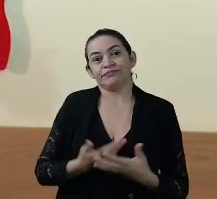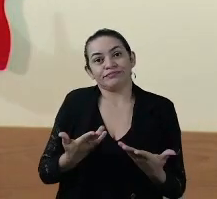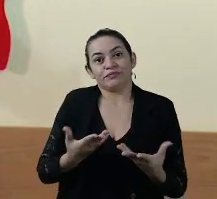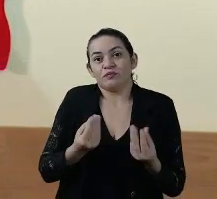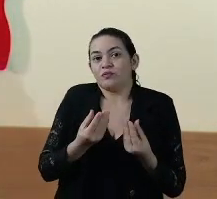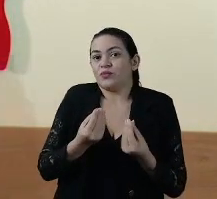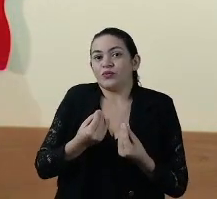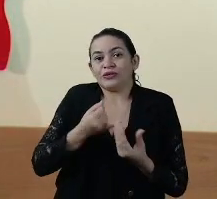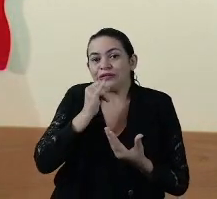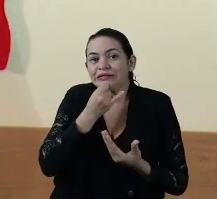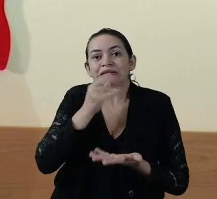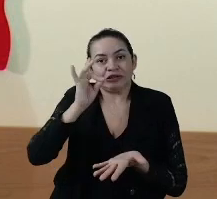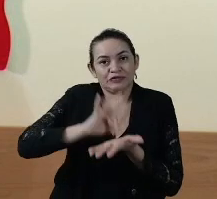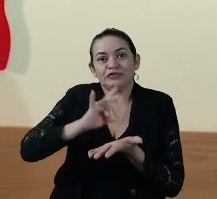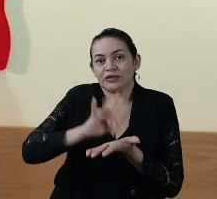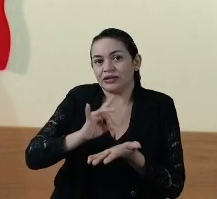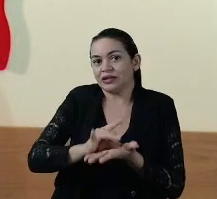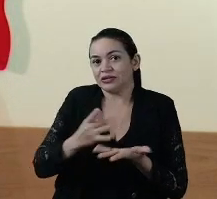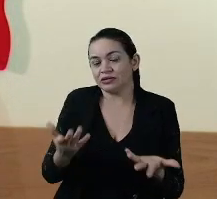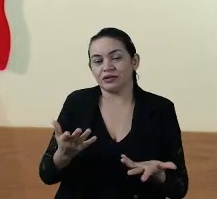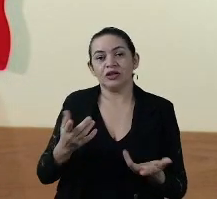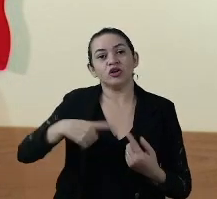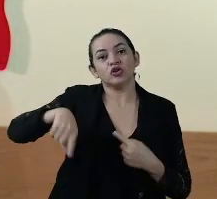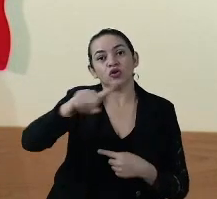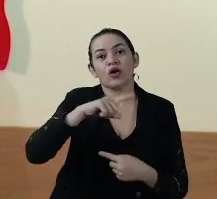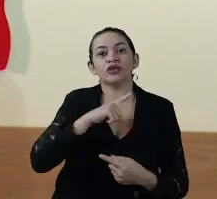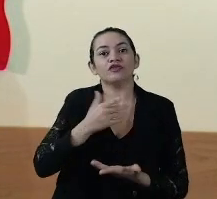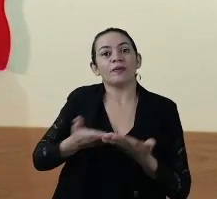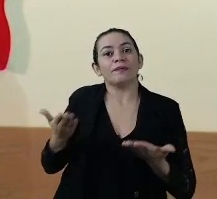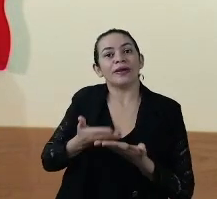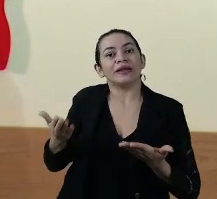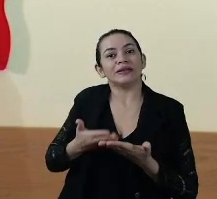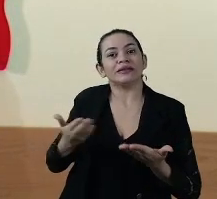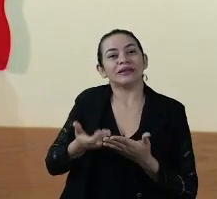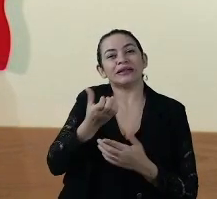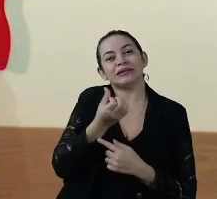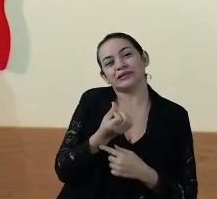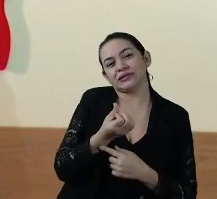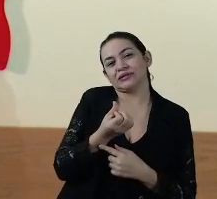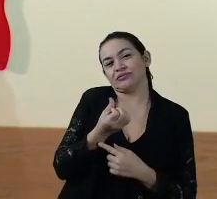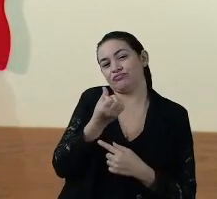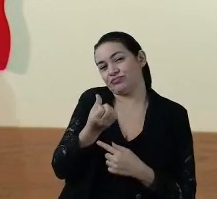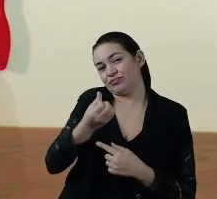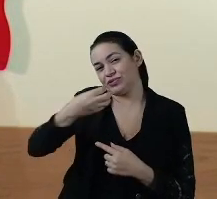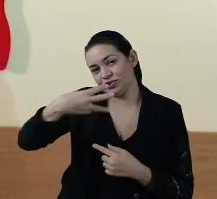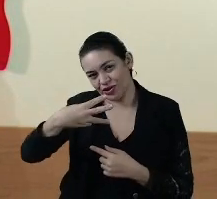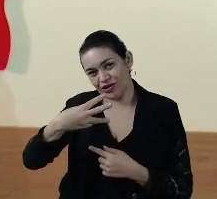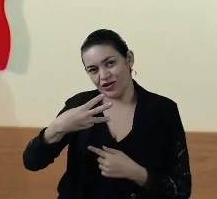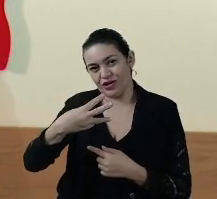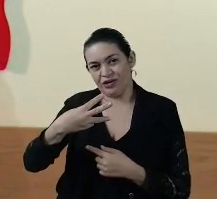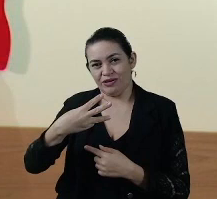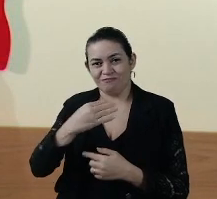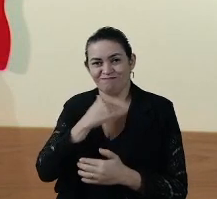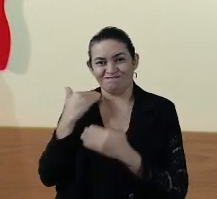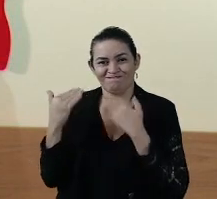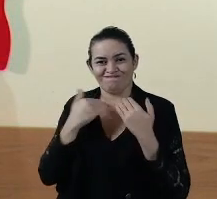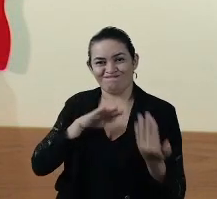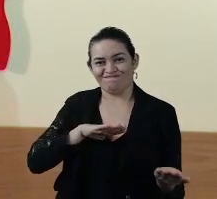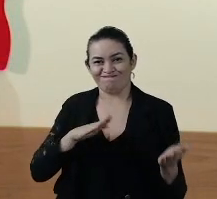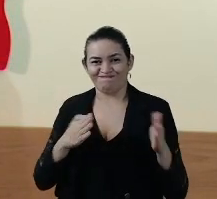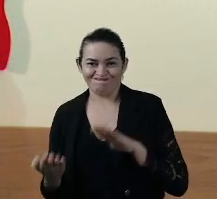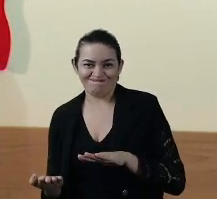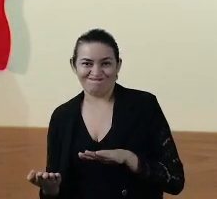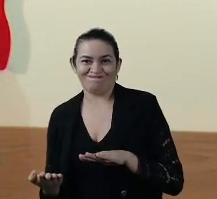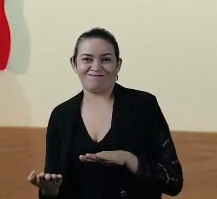lamentavelmente, nós tivemos a perda de 663 vidas humanas no nosso Estado.